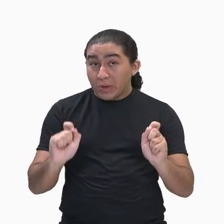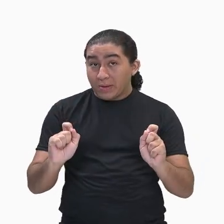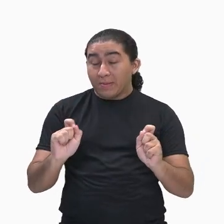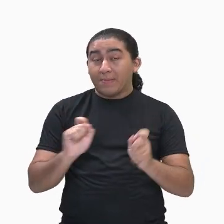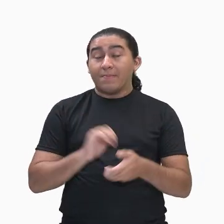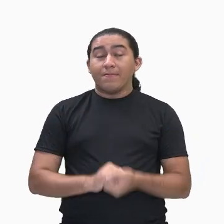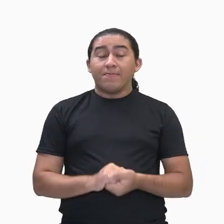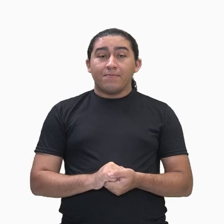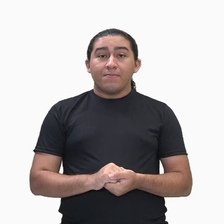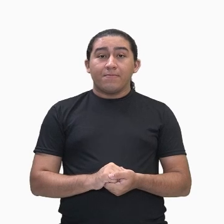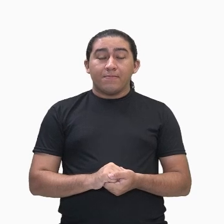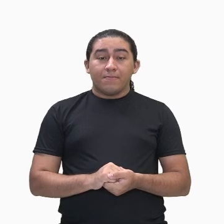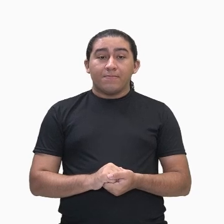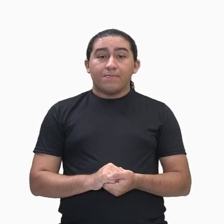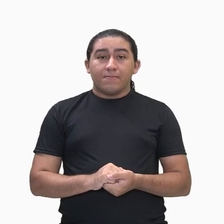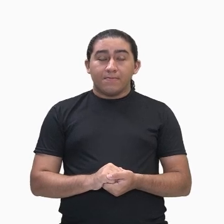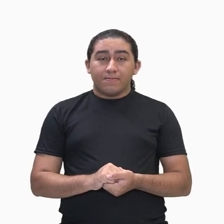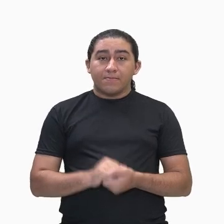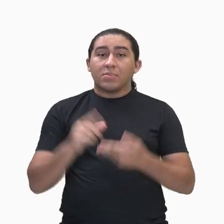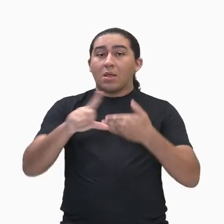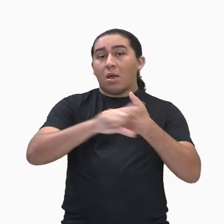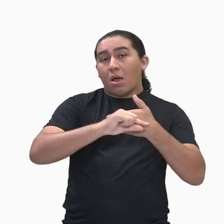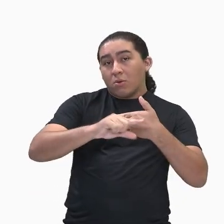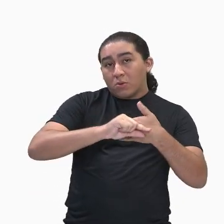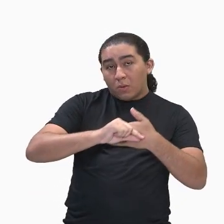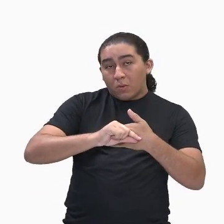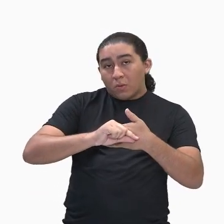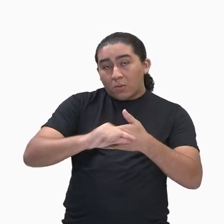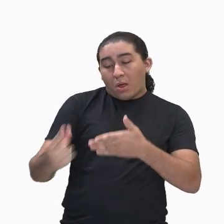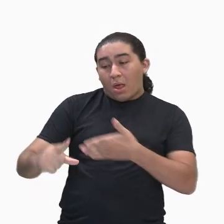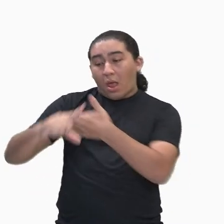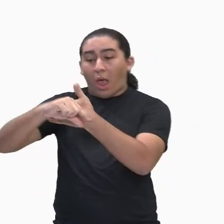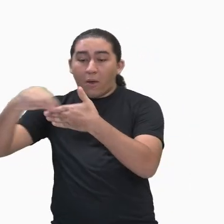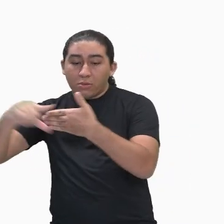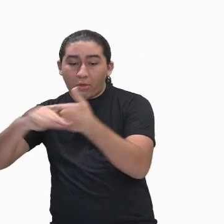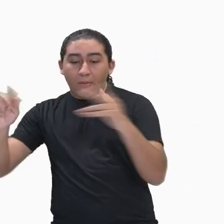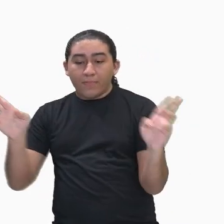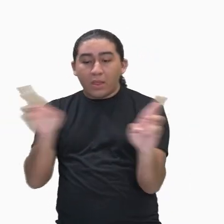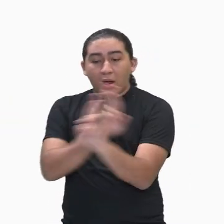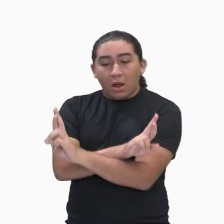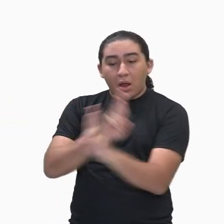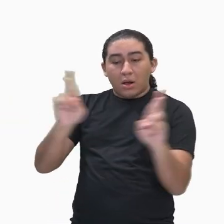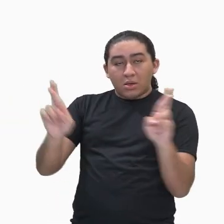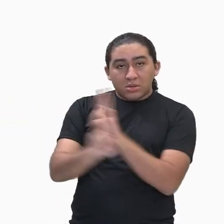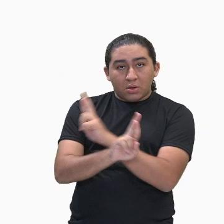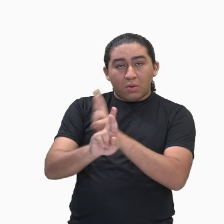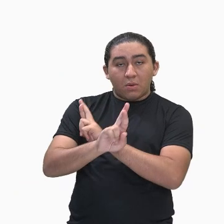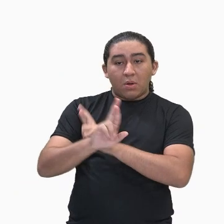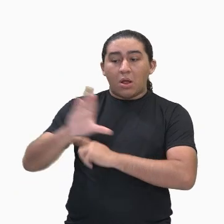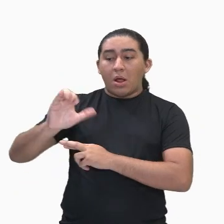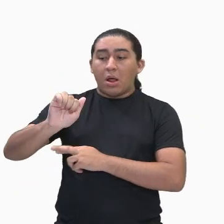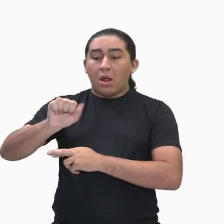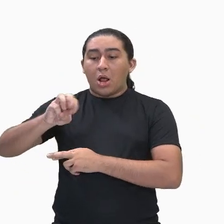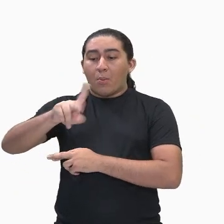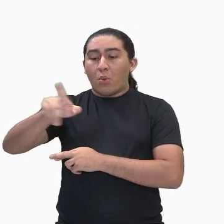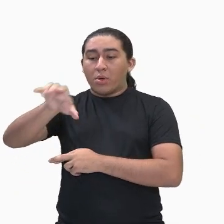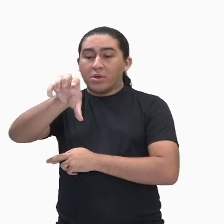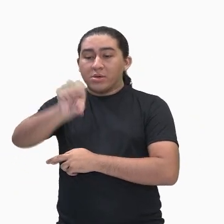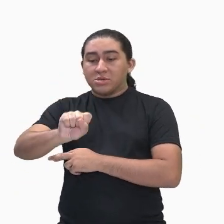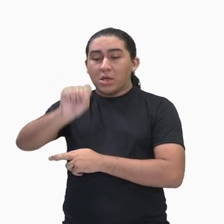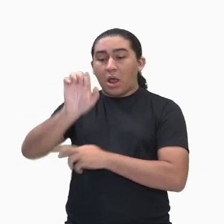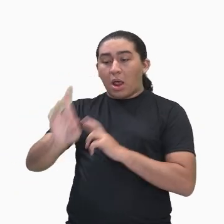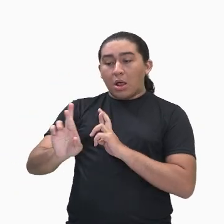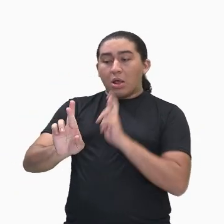dialoga com o poeta renascentista Luiz Vaz de Camões. É como se o